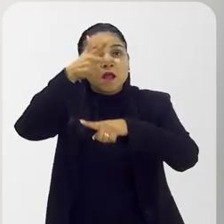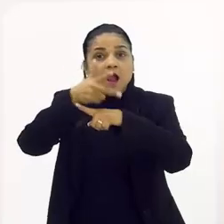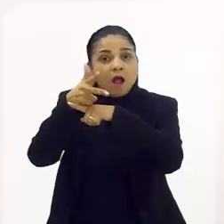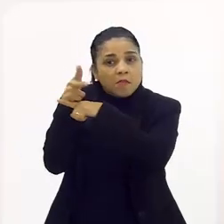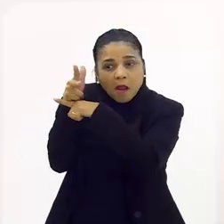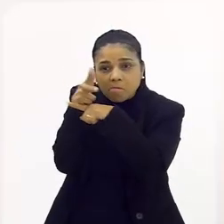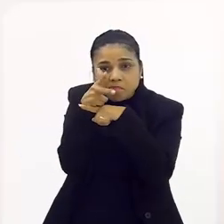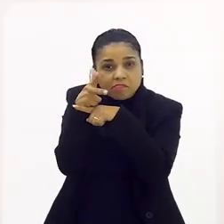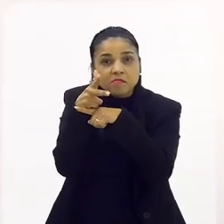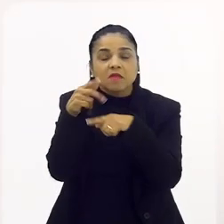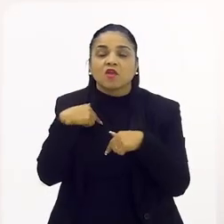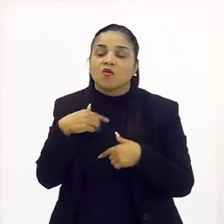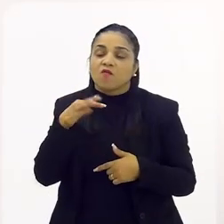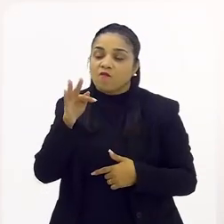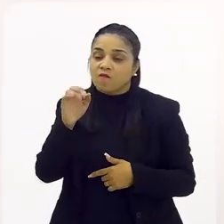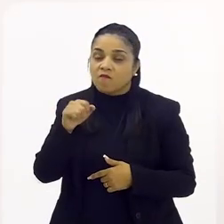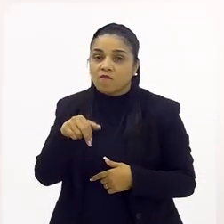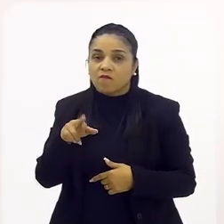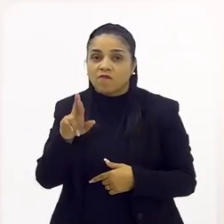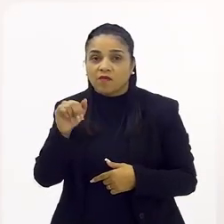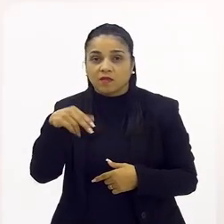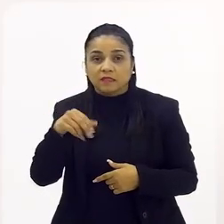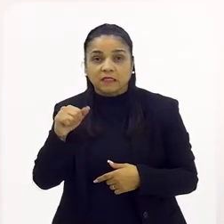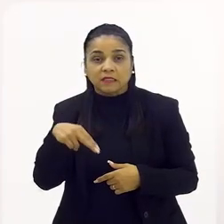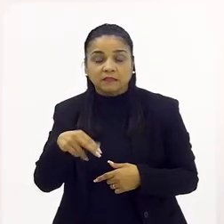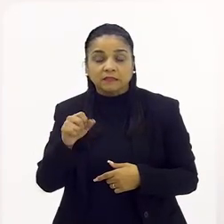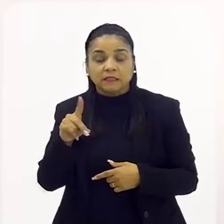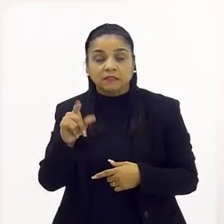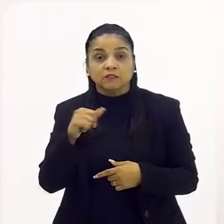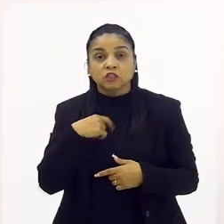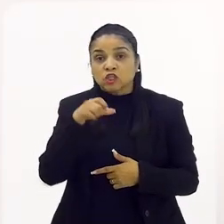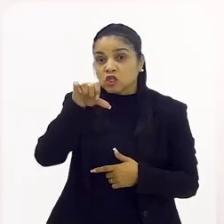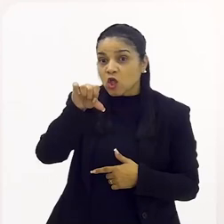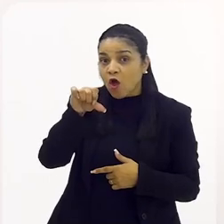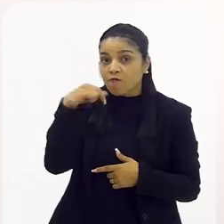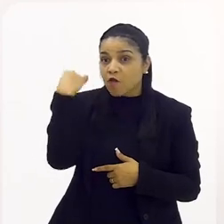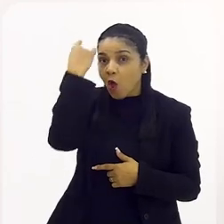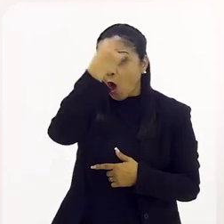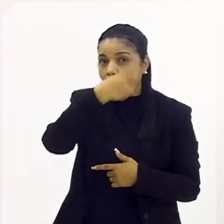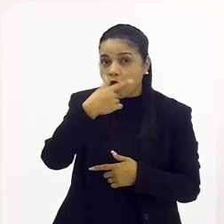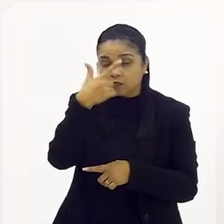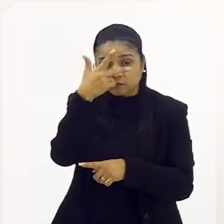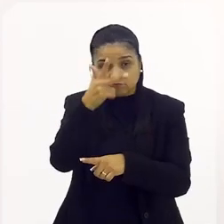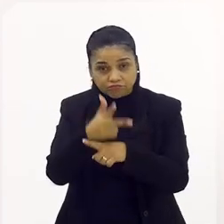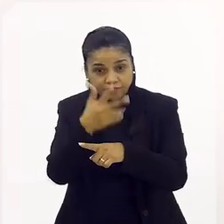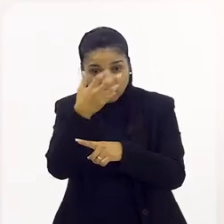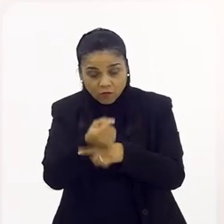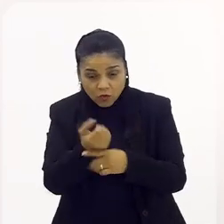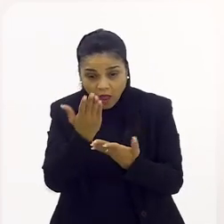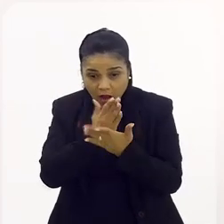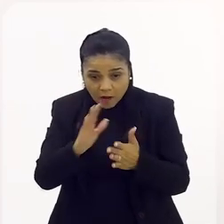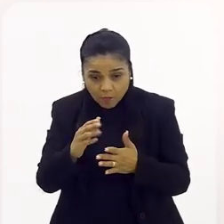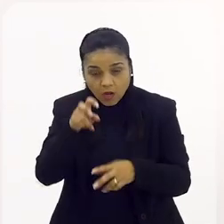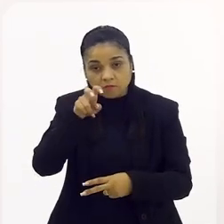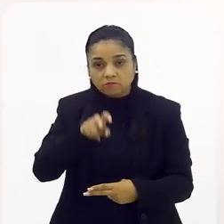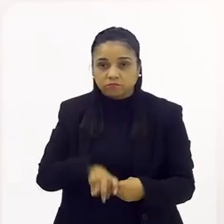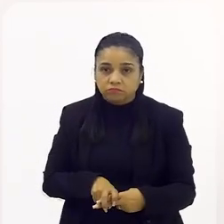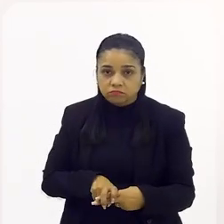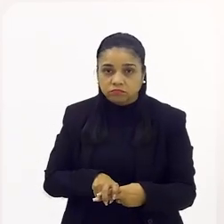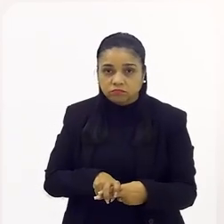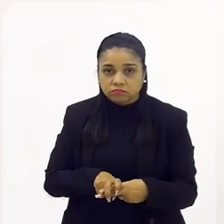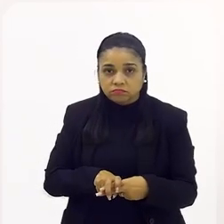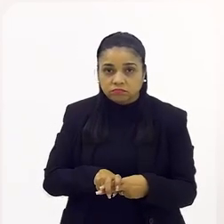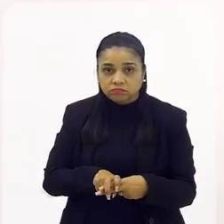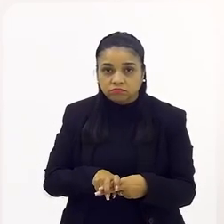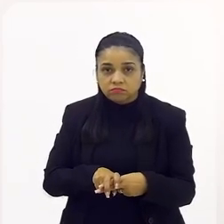Eu vi a Fernanda Montenegro dizer que fez um set de nove horas. quando acabou, ela não queria sair da